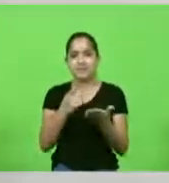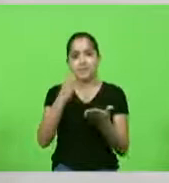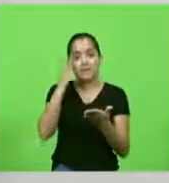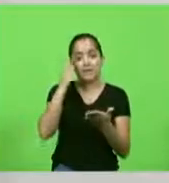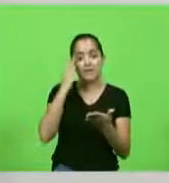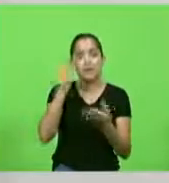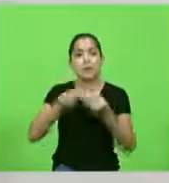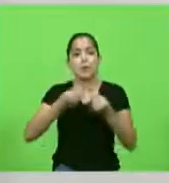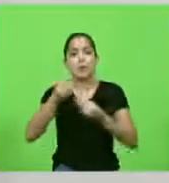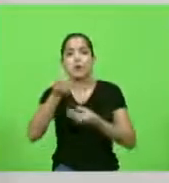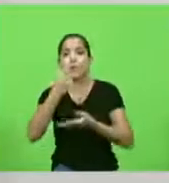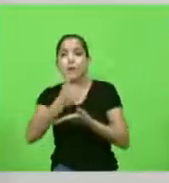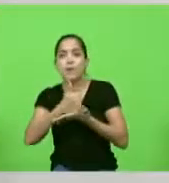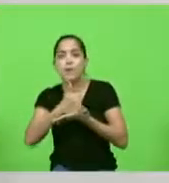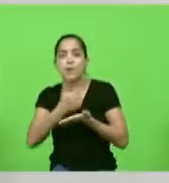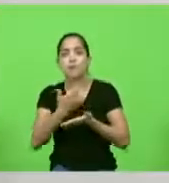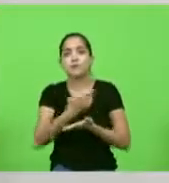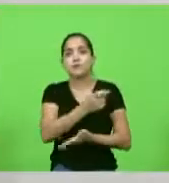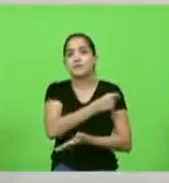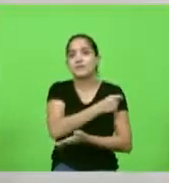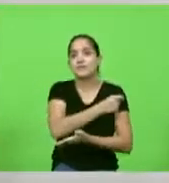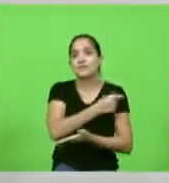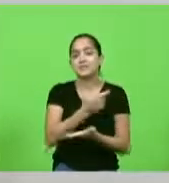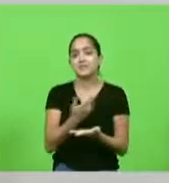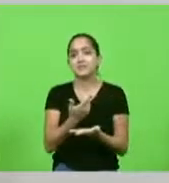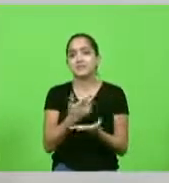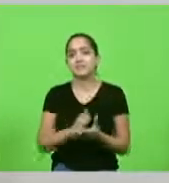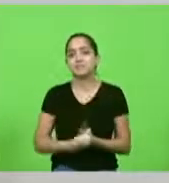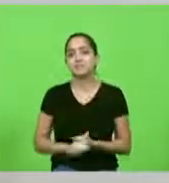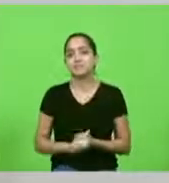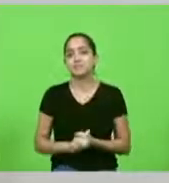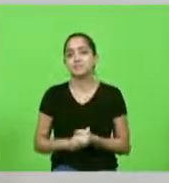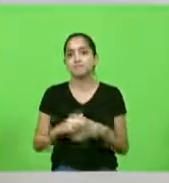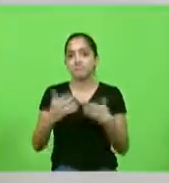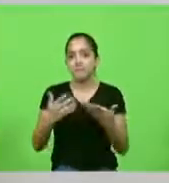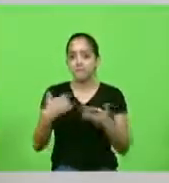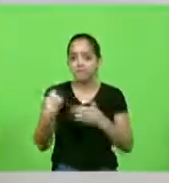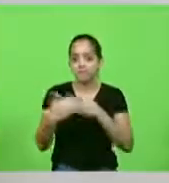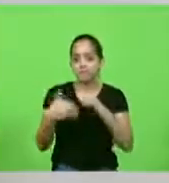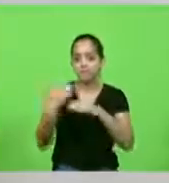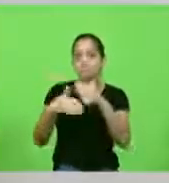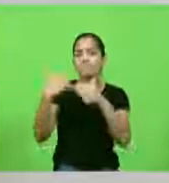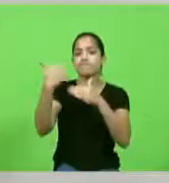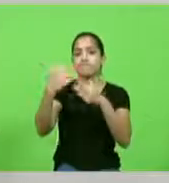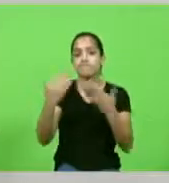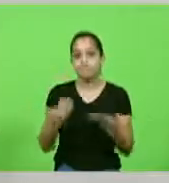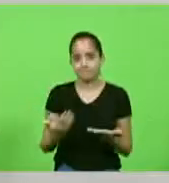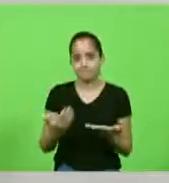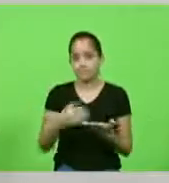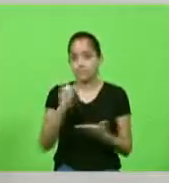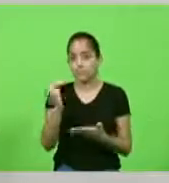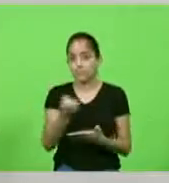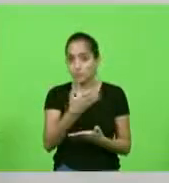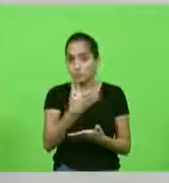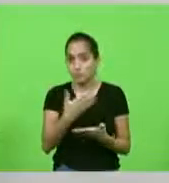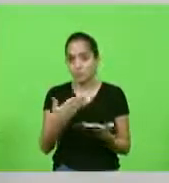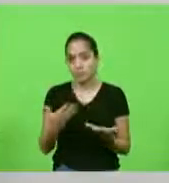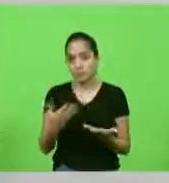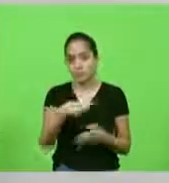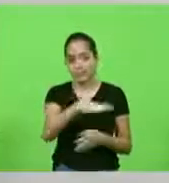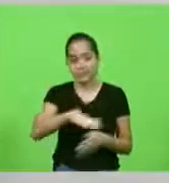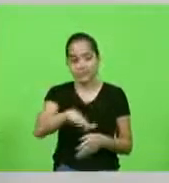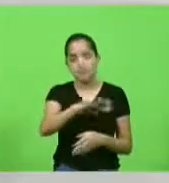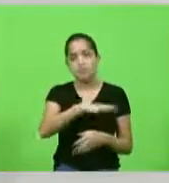o remédio um pasto novo ou seja se avança na modernização do setor